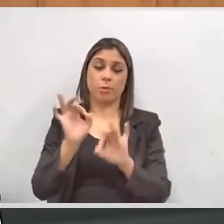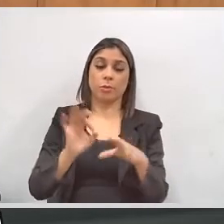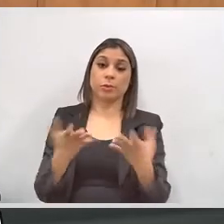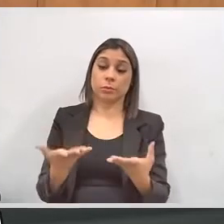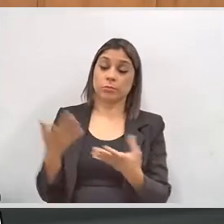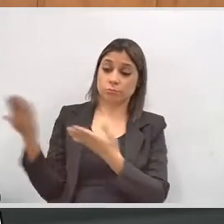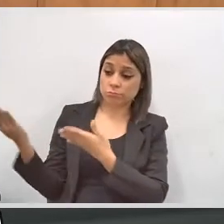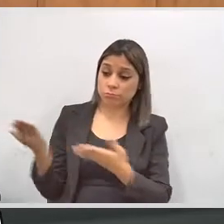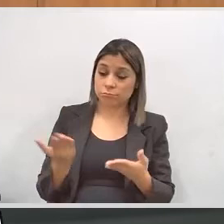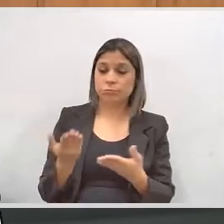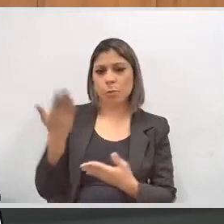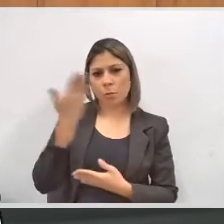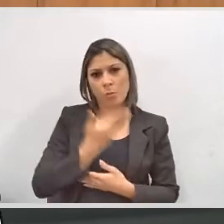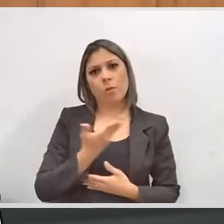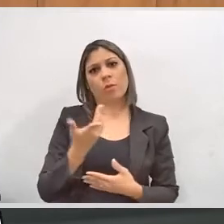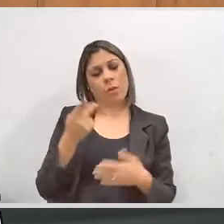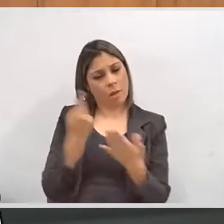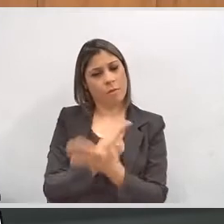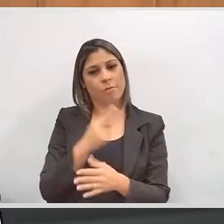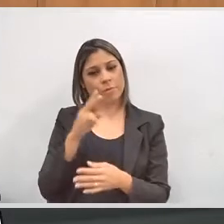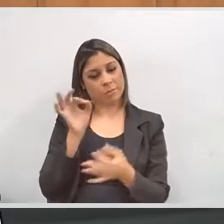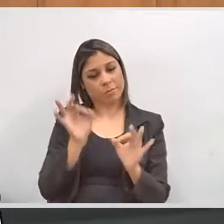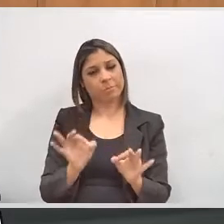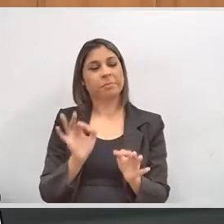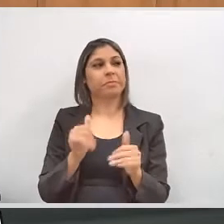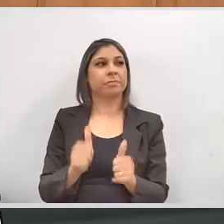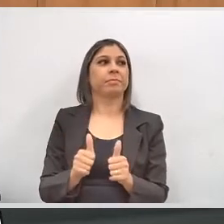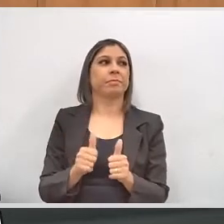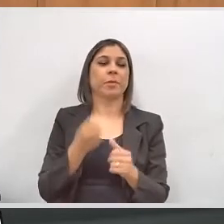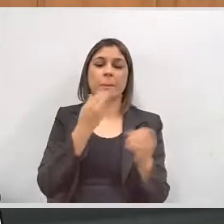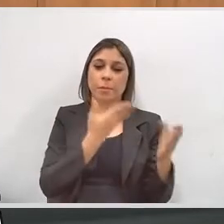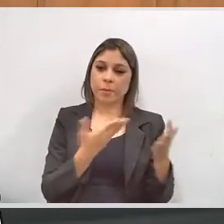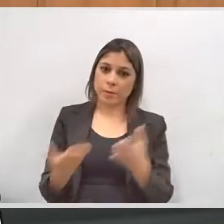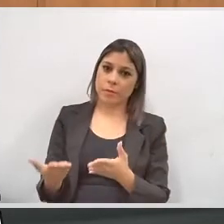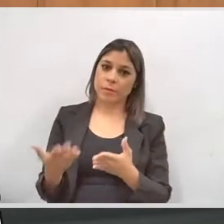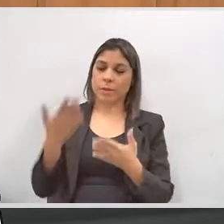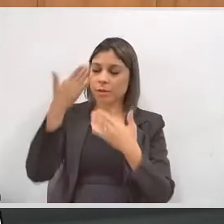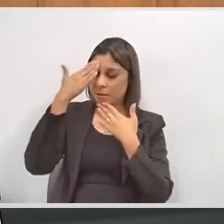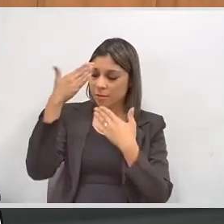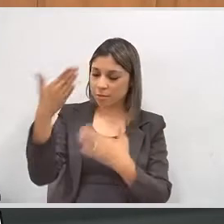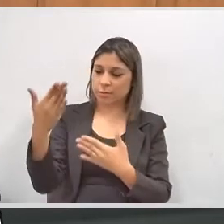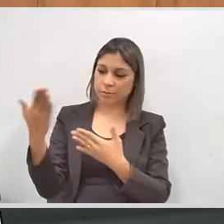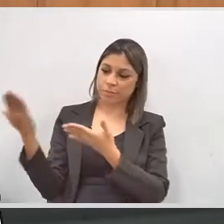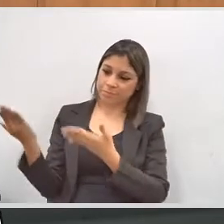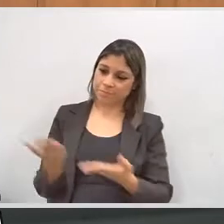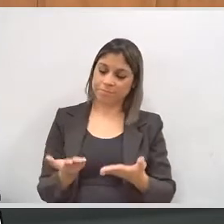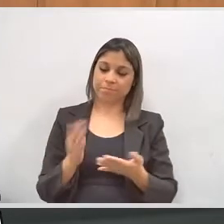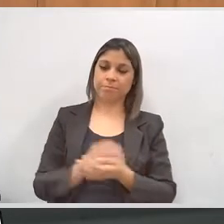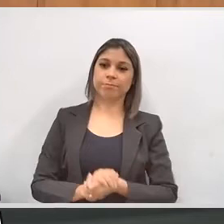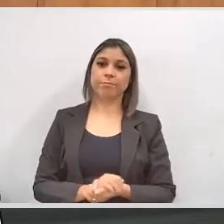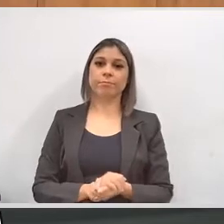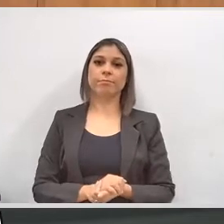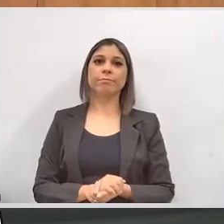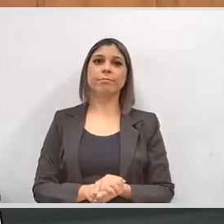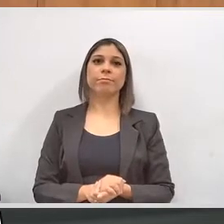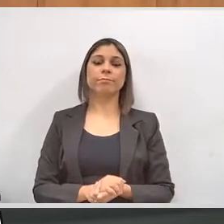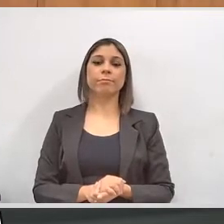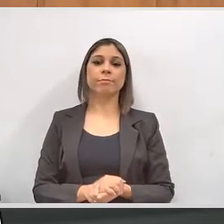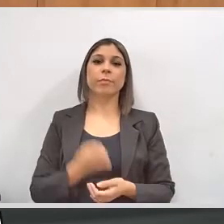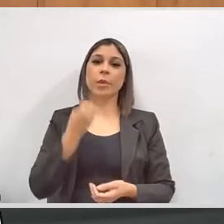E a presença da senhora que hoje é uma prova em contexto que isso está acontecendo. Seja bem-vinda e agradecemos pela presença.